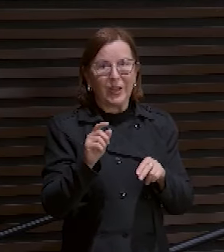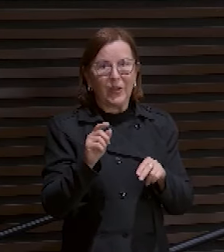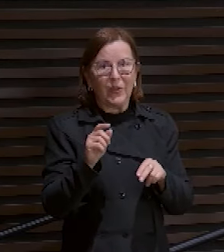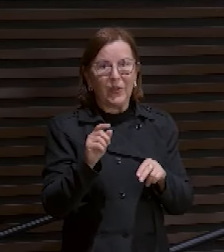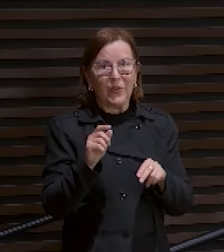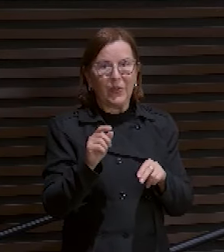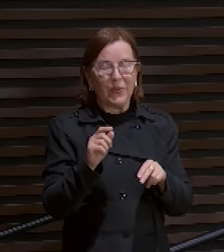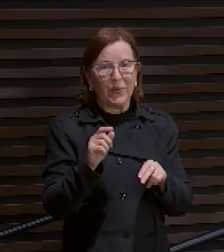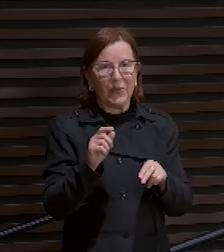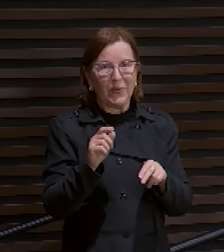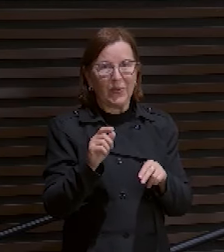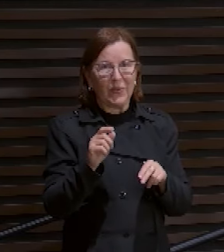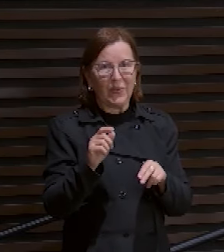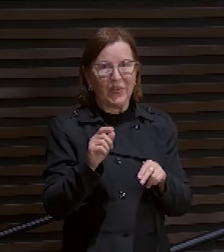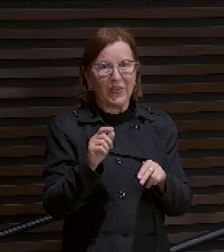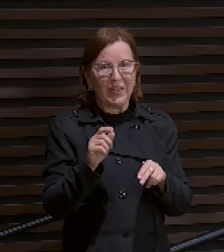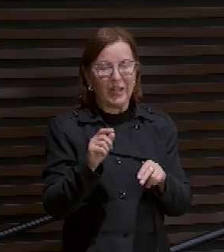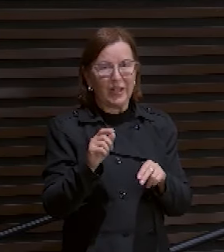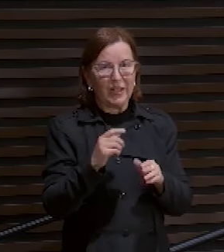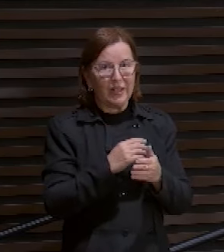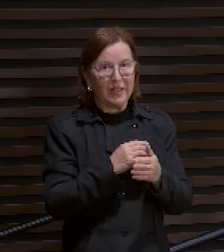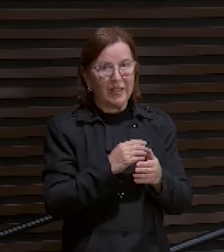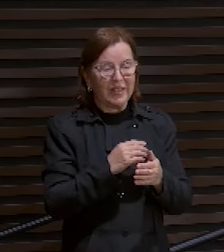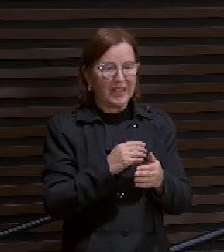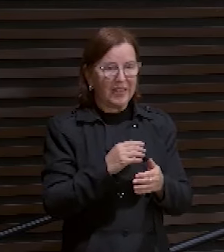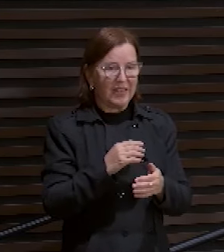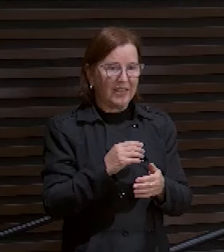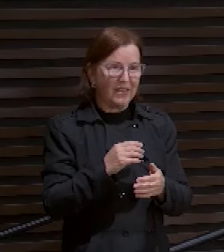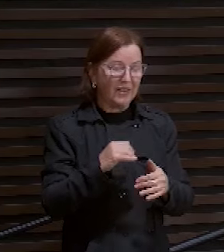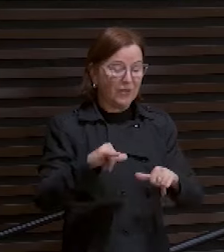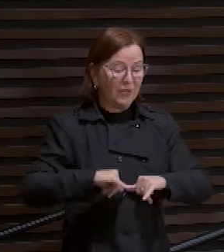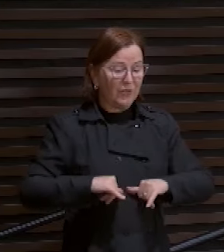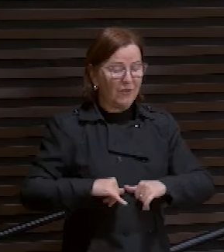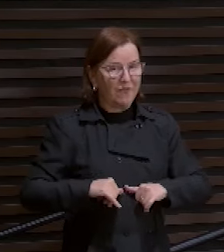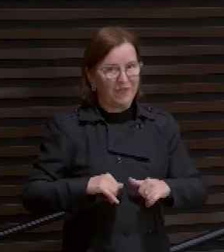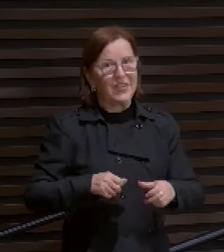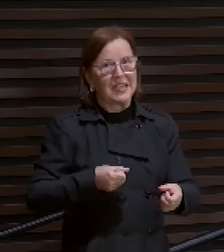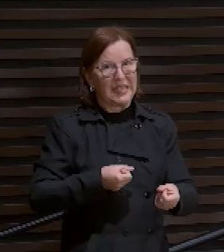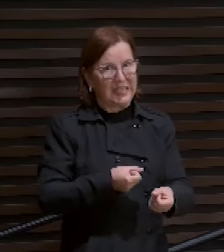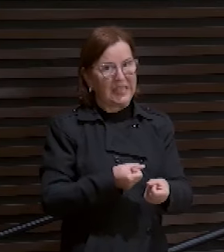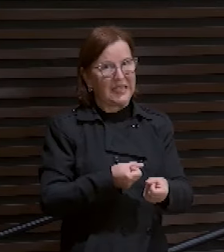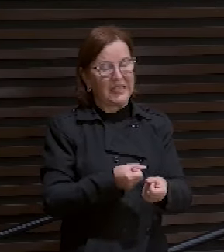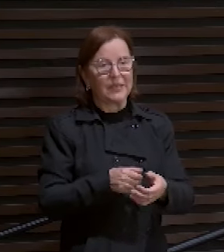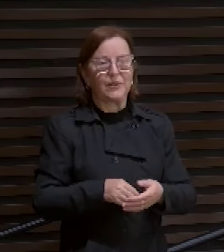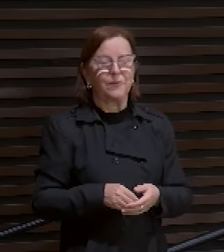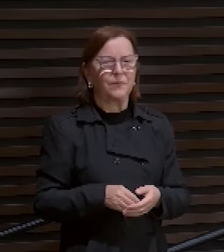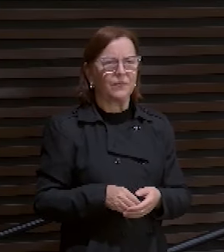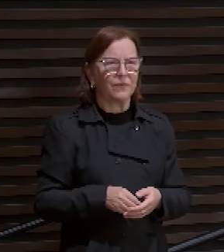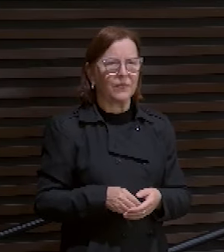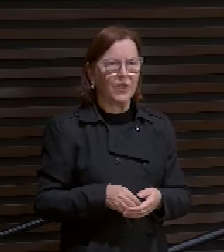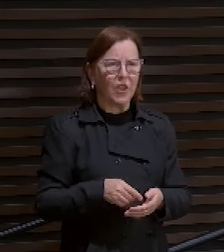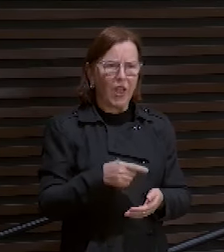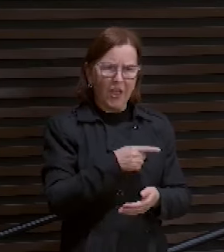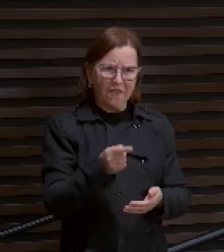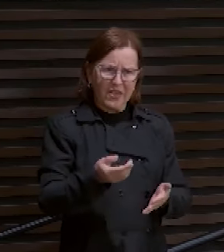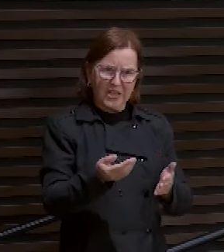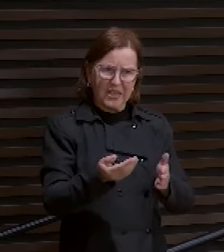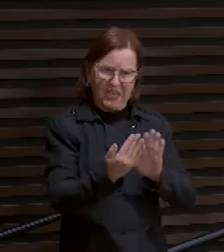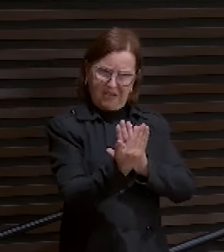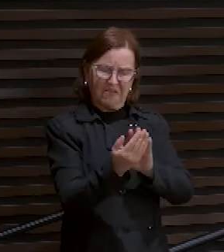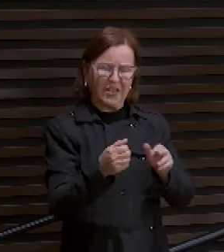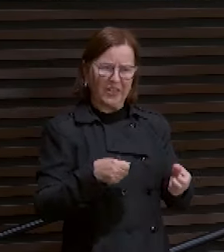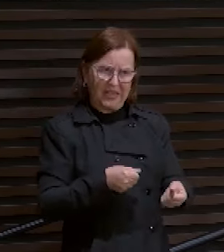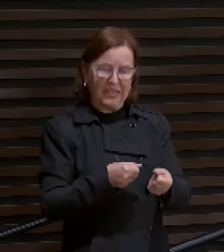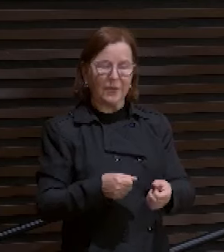Olha o que Jesus está dizendo. Você tem enfrentado muita tentação? Hoje lá na mesa, com um